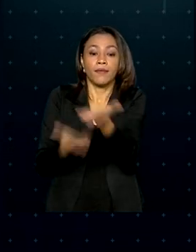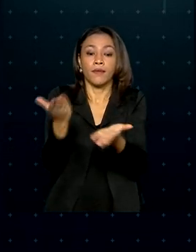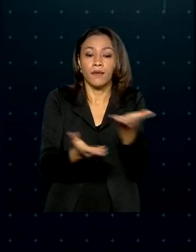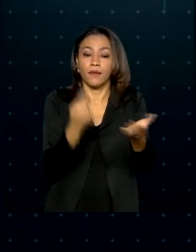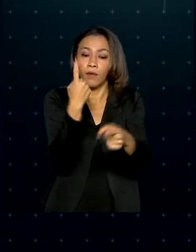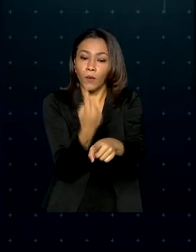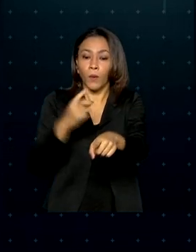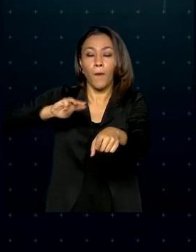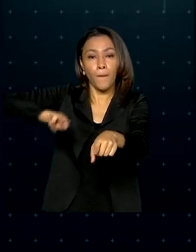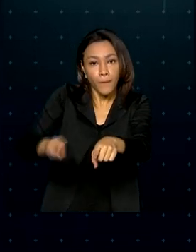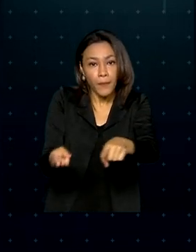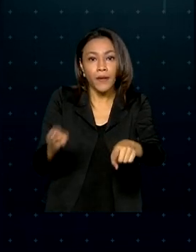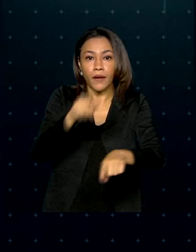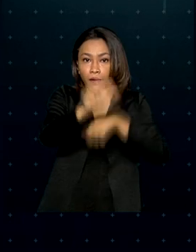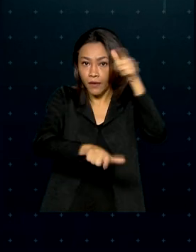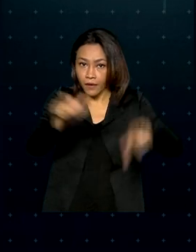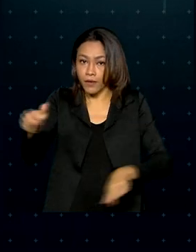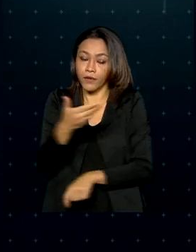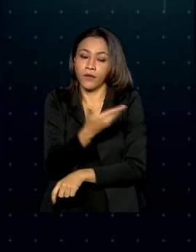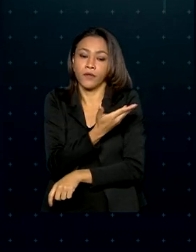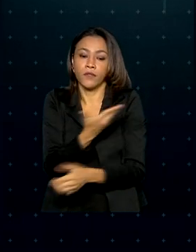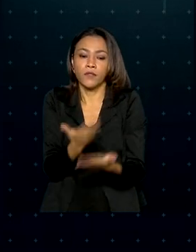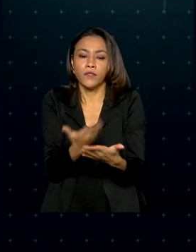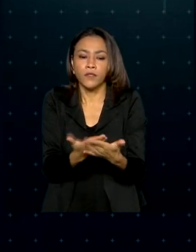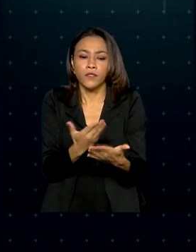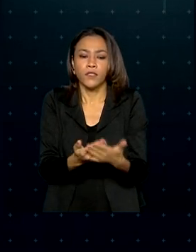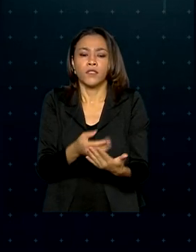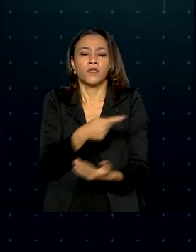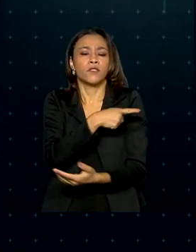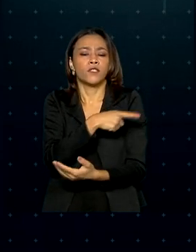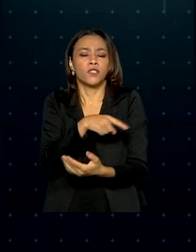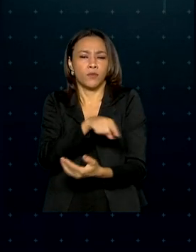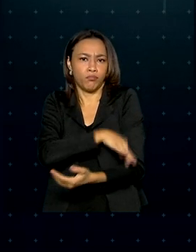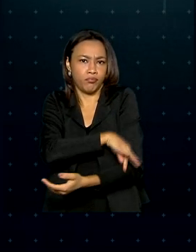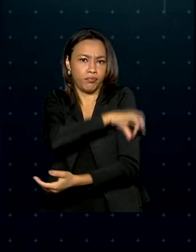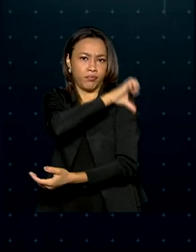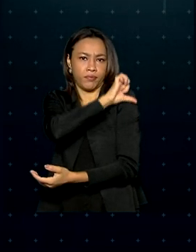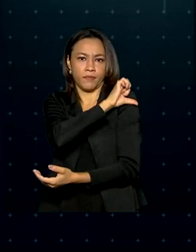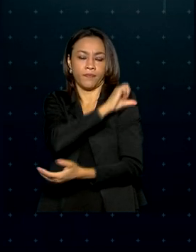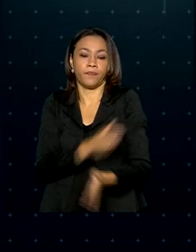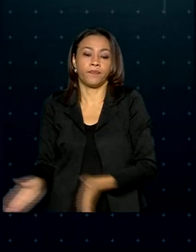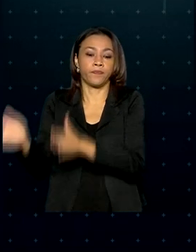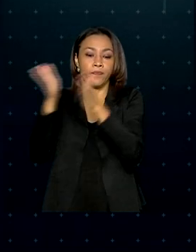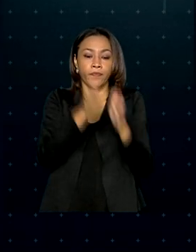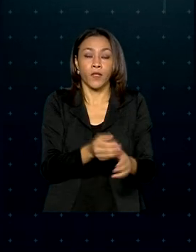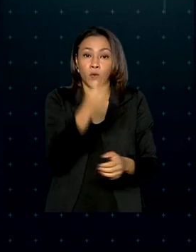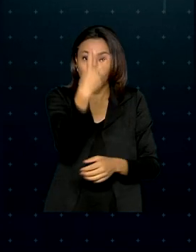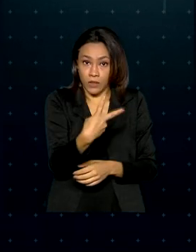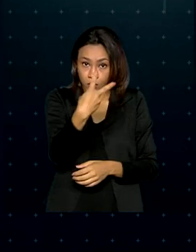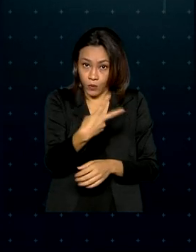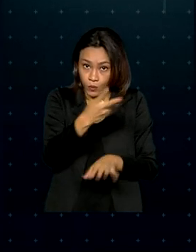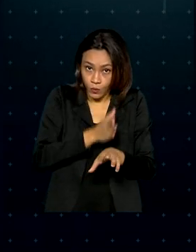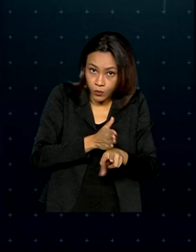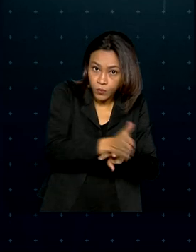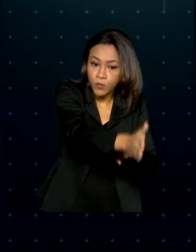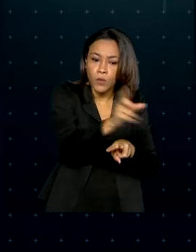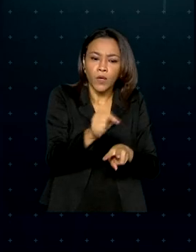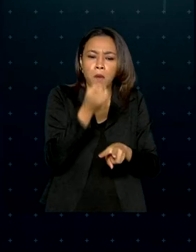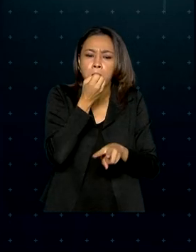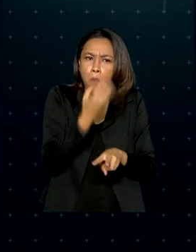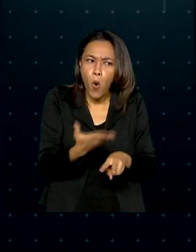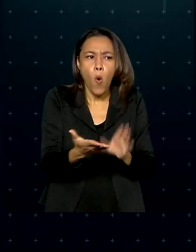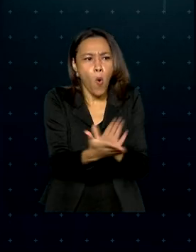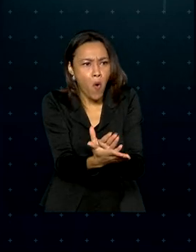de 5 mil escolas do ensino fundamental. No segundo eixo está a valorização de boas práticas, com